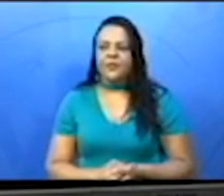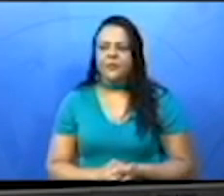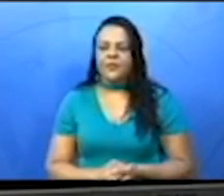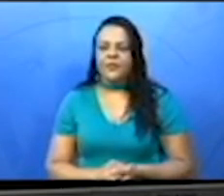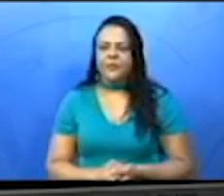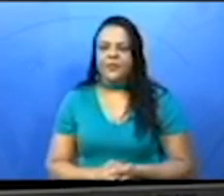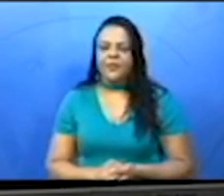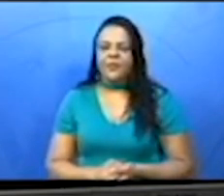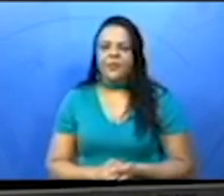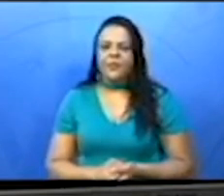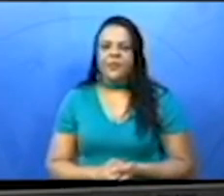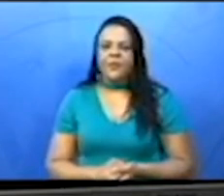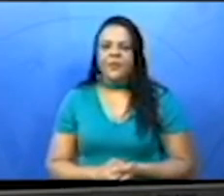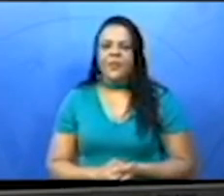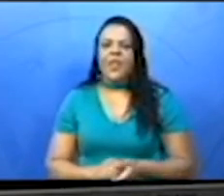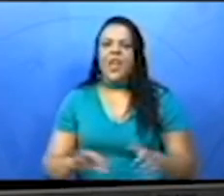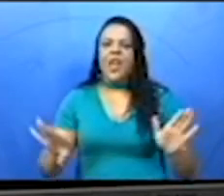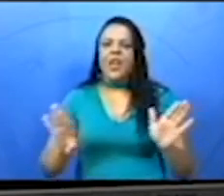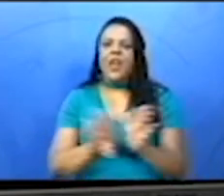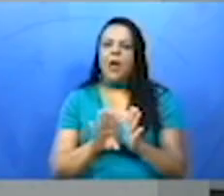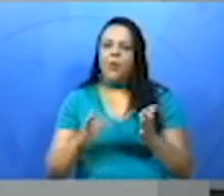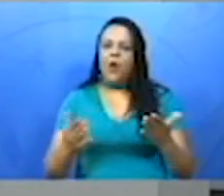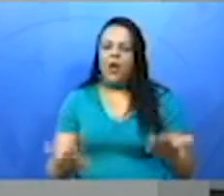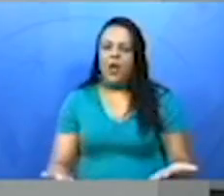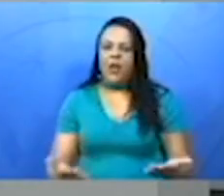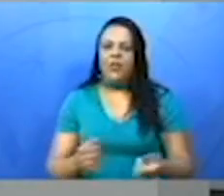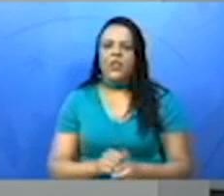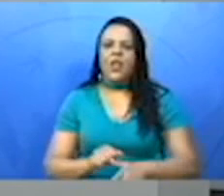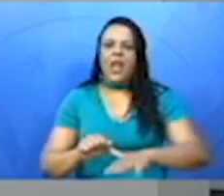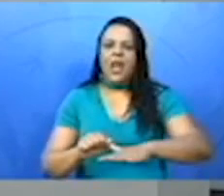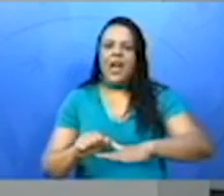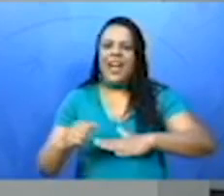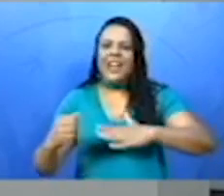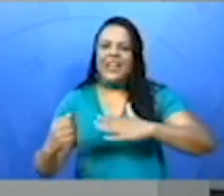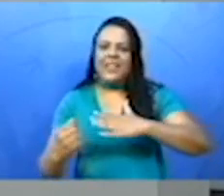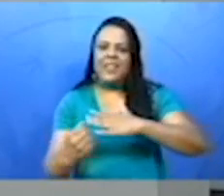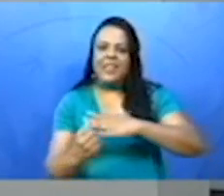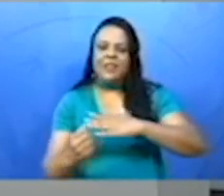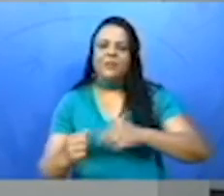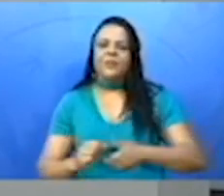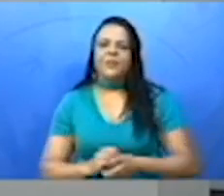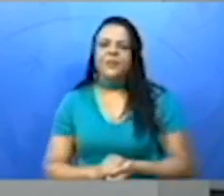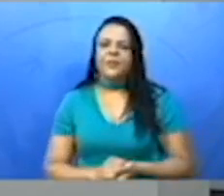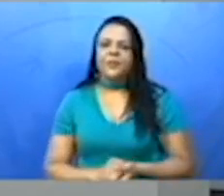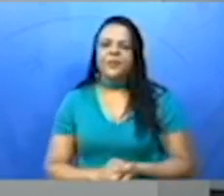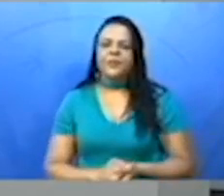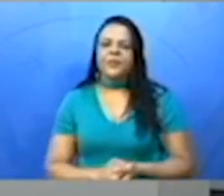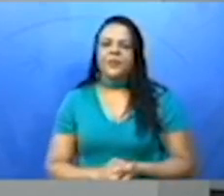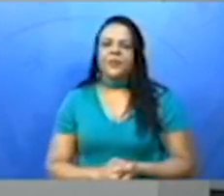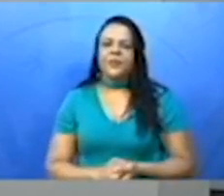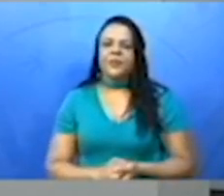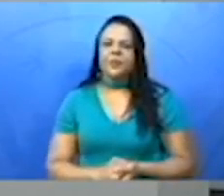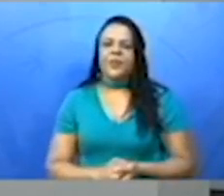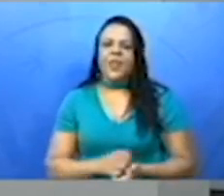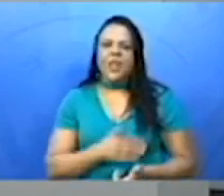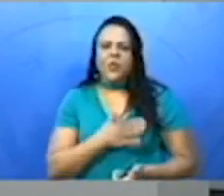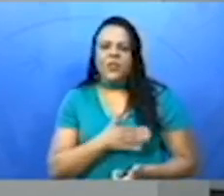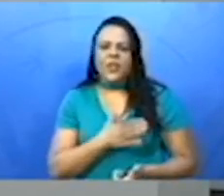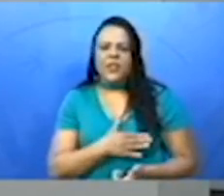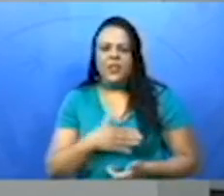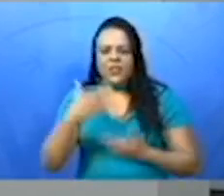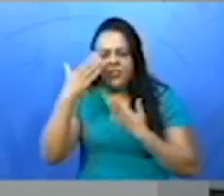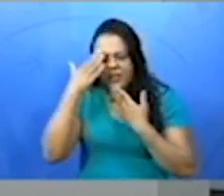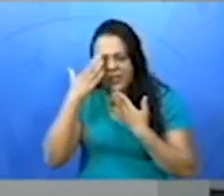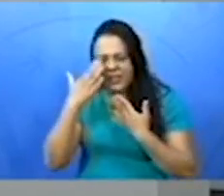Chegamos ao final de mais uma aula do Atendimento Educacional Especializado. E gostaríamos de agradecer